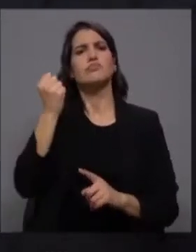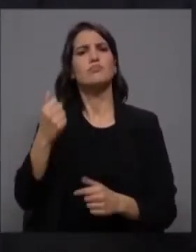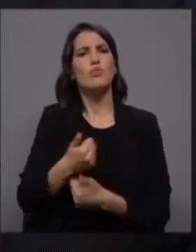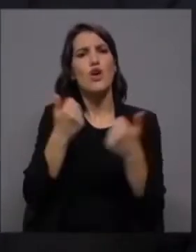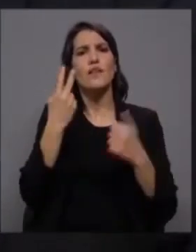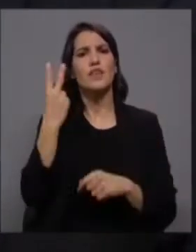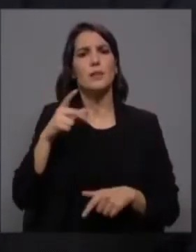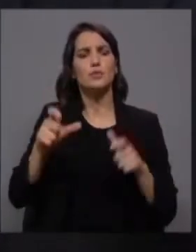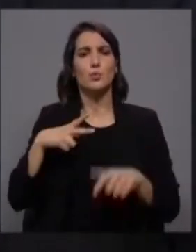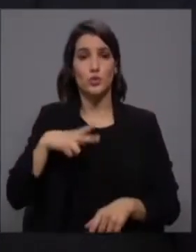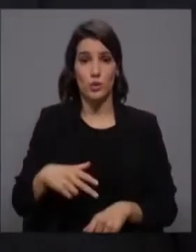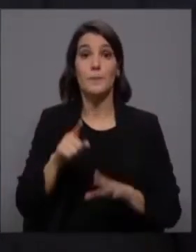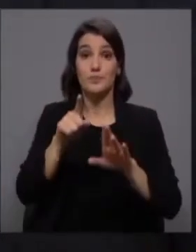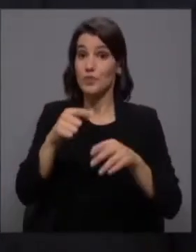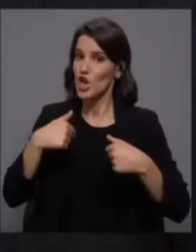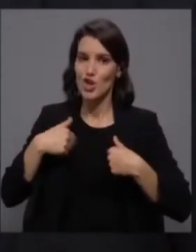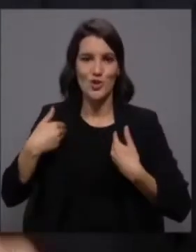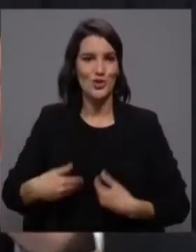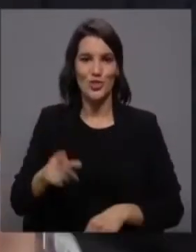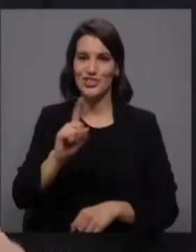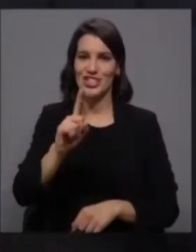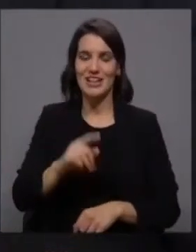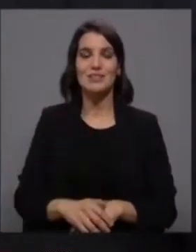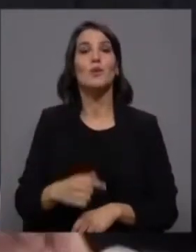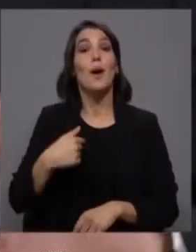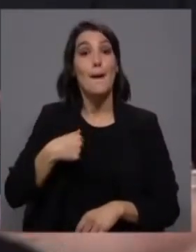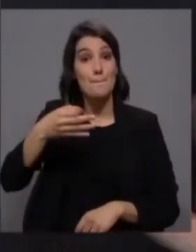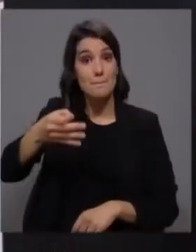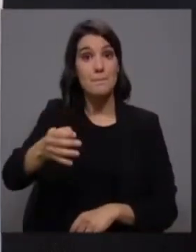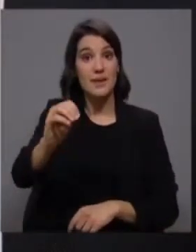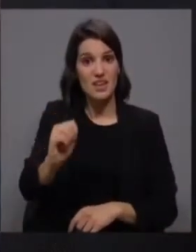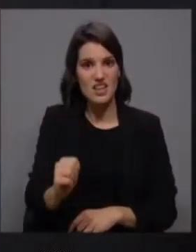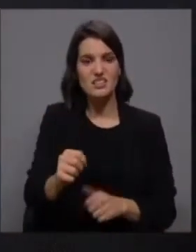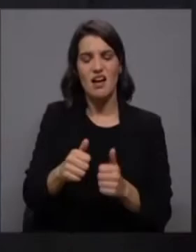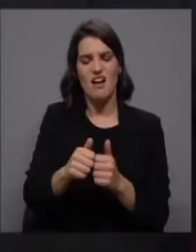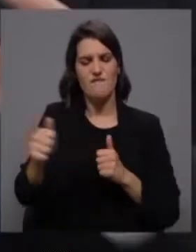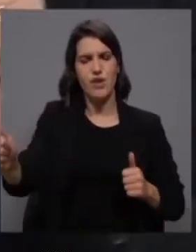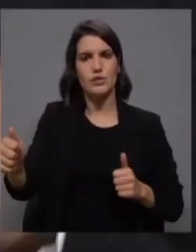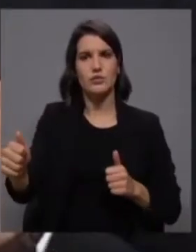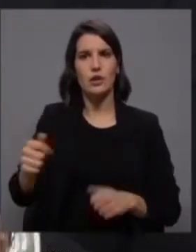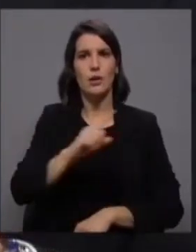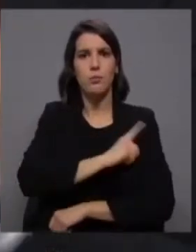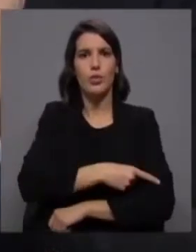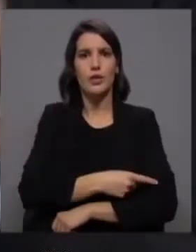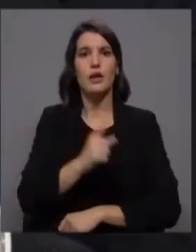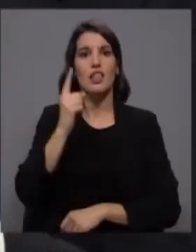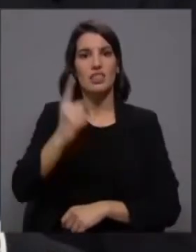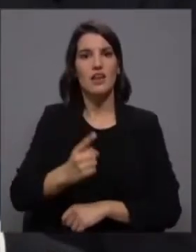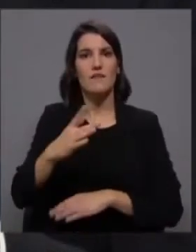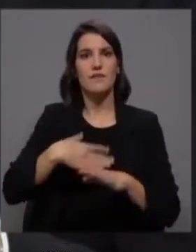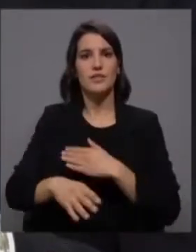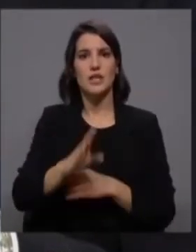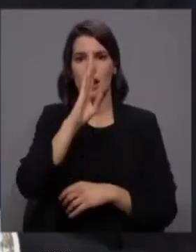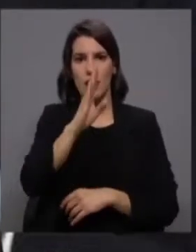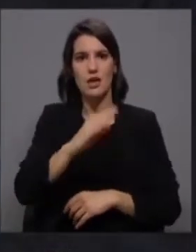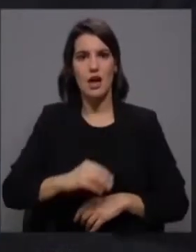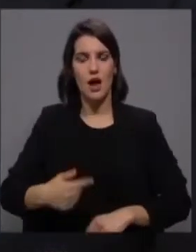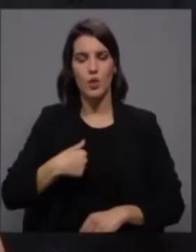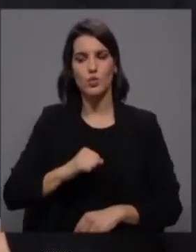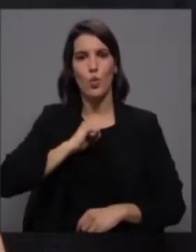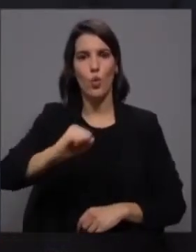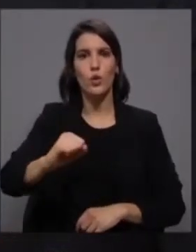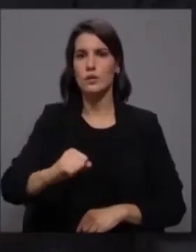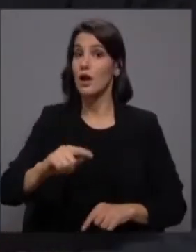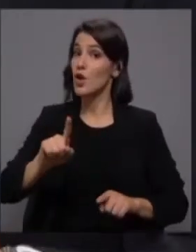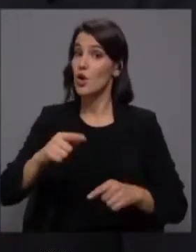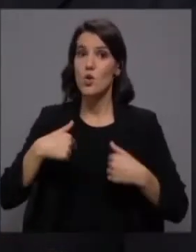Primeiro-Ministro, eu não vou descansar enquanto o Partido Socialista não seja afastado da esfera do poder, porque isso é o que deve fazer lealmente um opositor, mas não